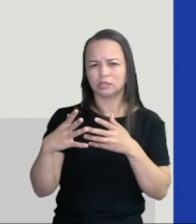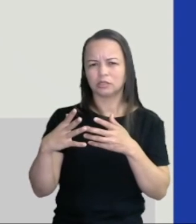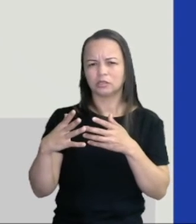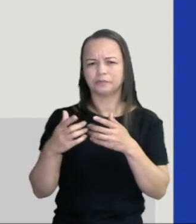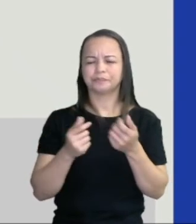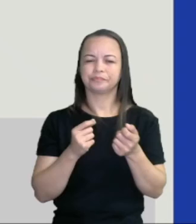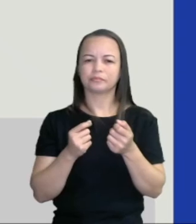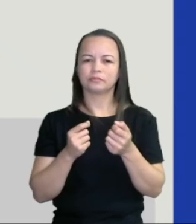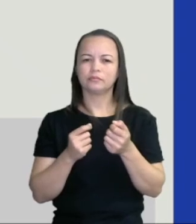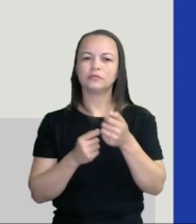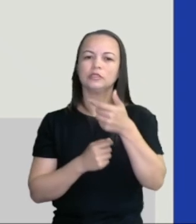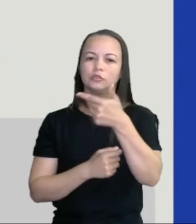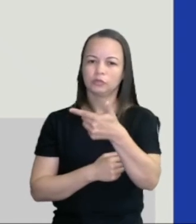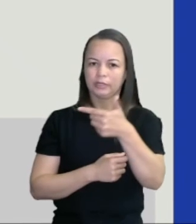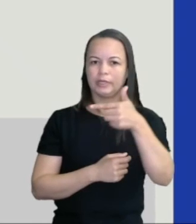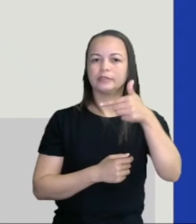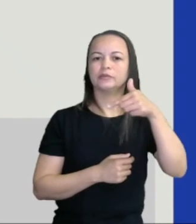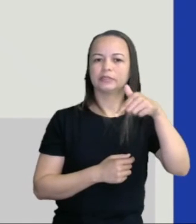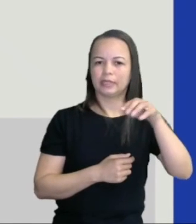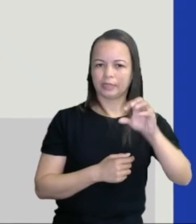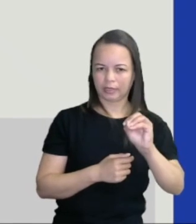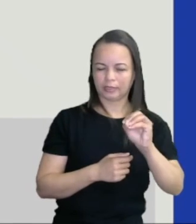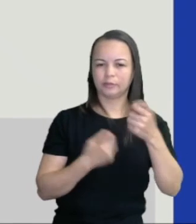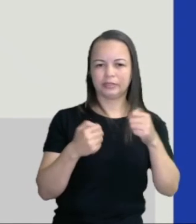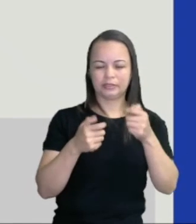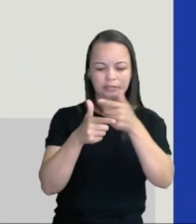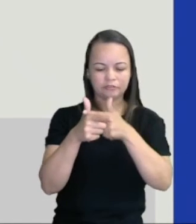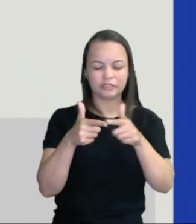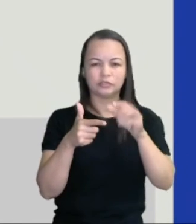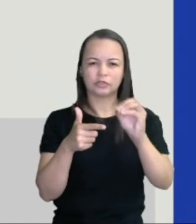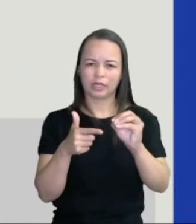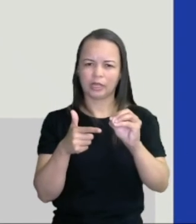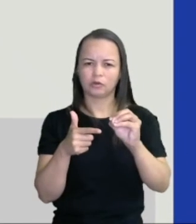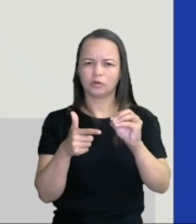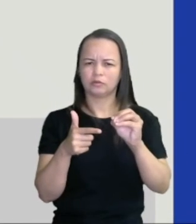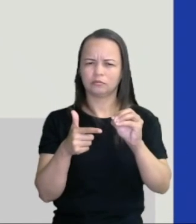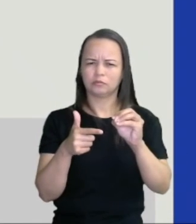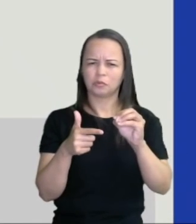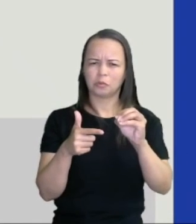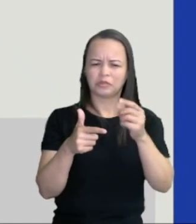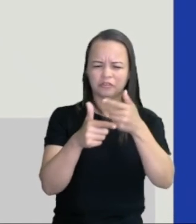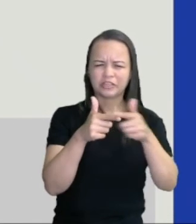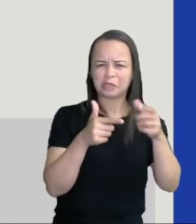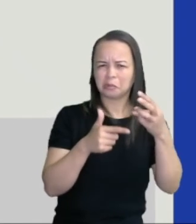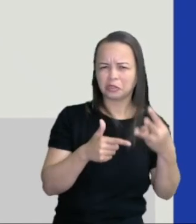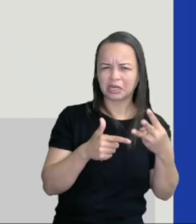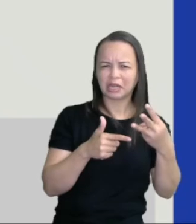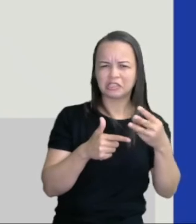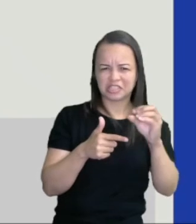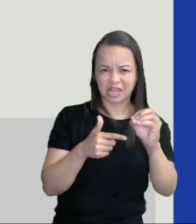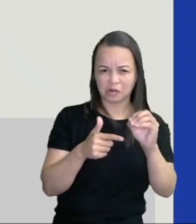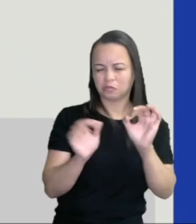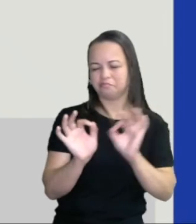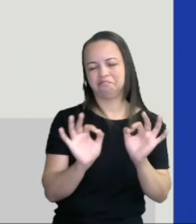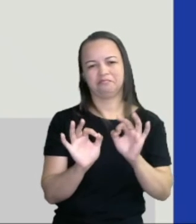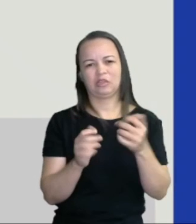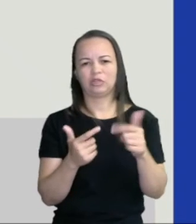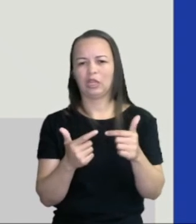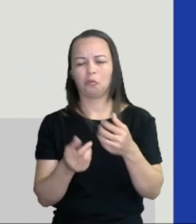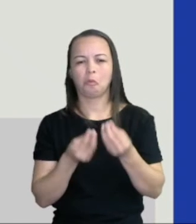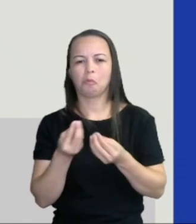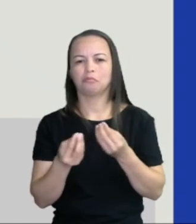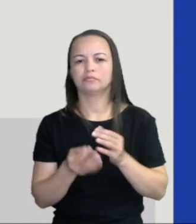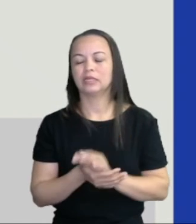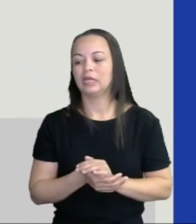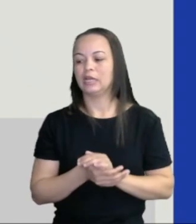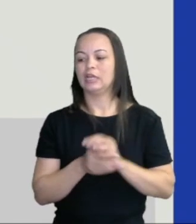27. É 270. Eu preciso dividir o 0. Mas 0 para dividir por 3, eu não vou poder. Não tenho como dividir 0 por 3.